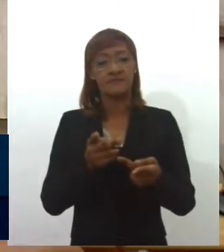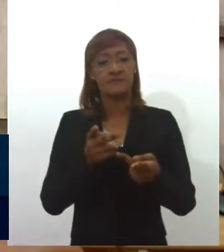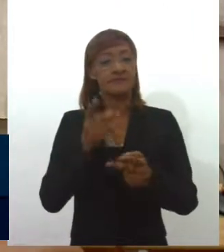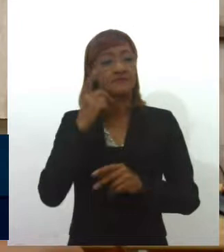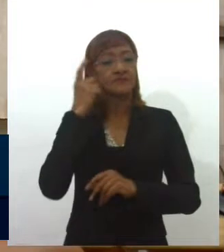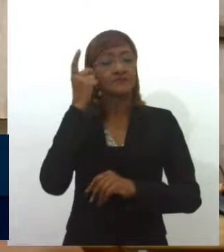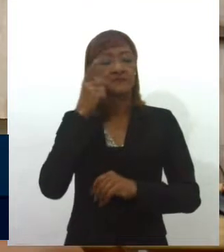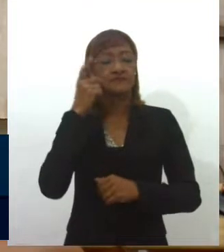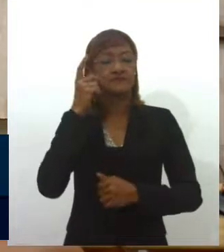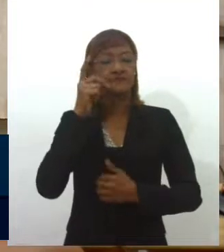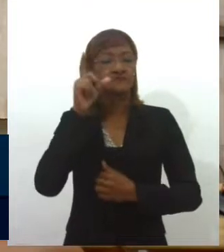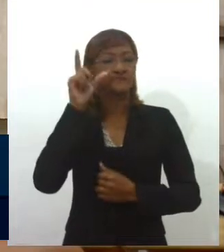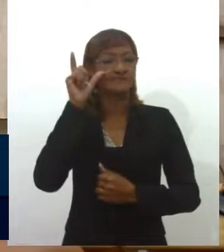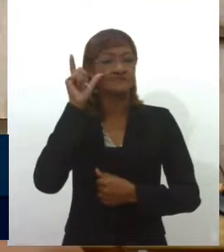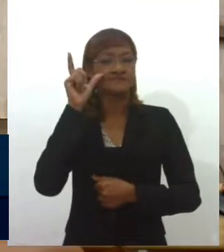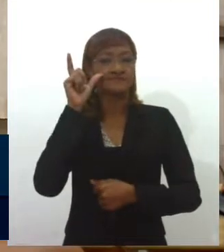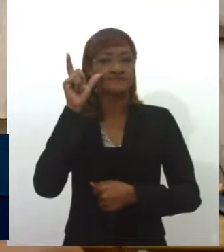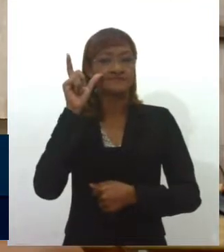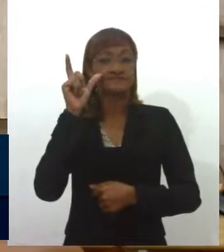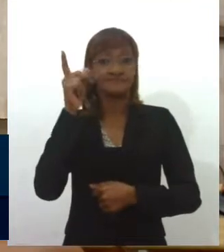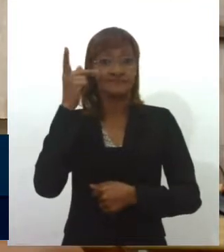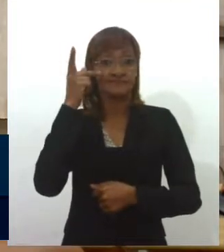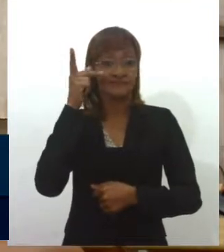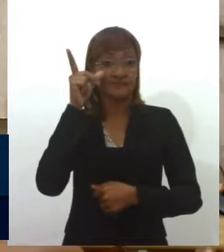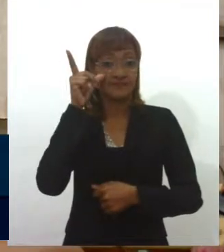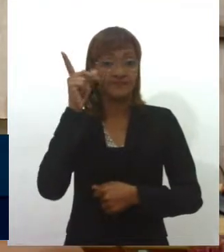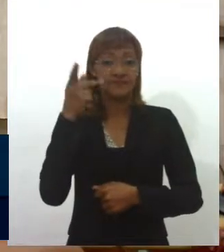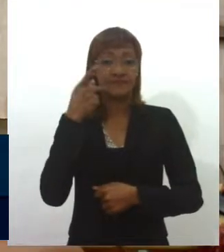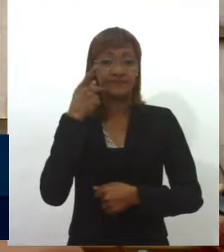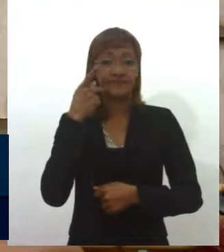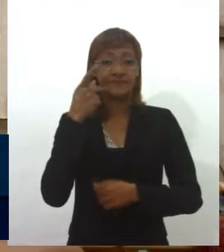para fazer a leitura do expediente do dia.